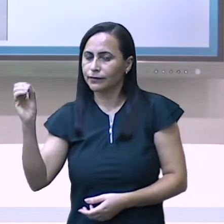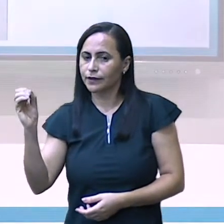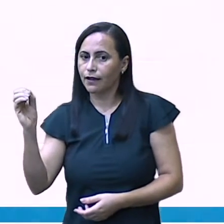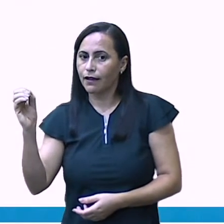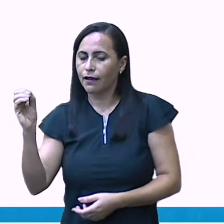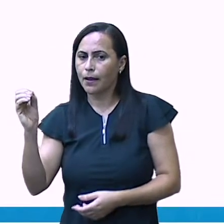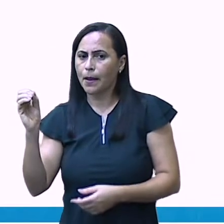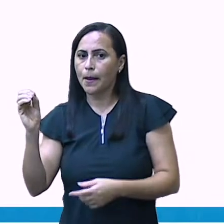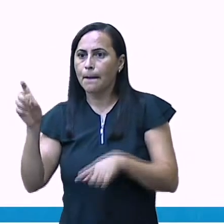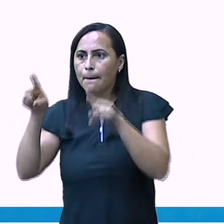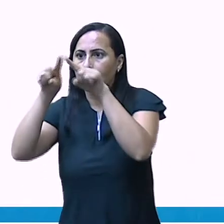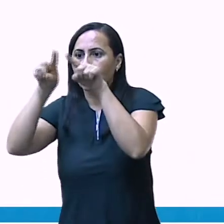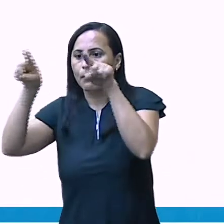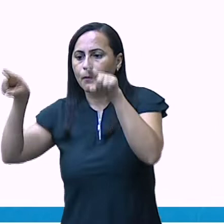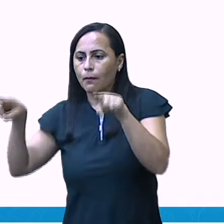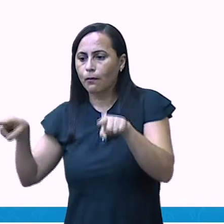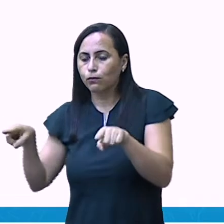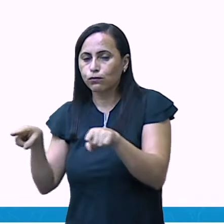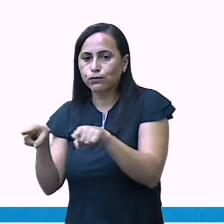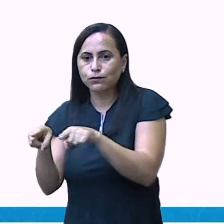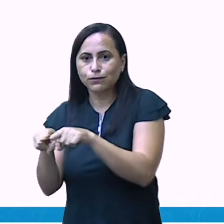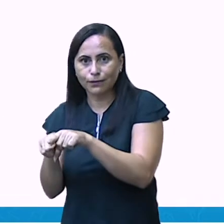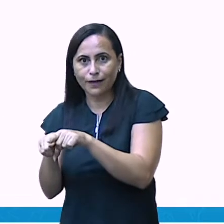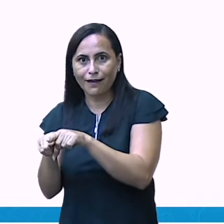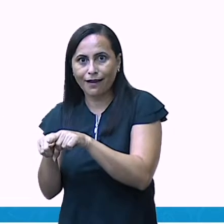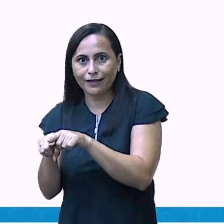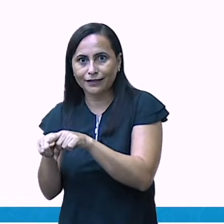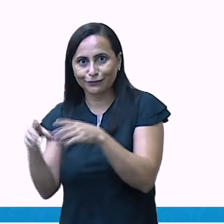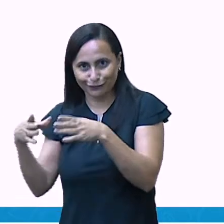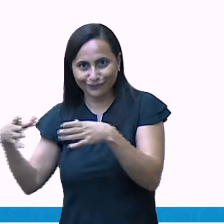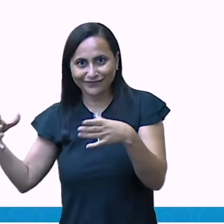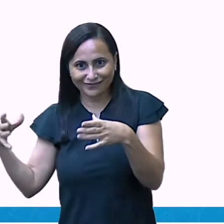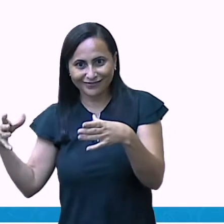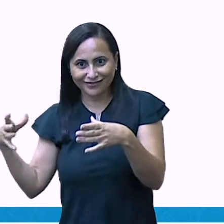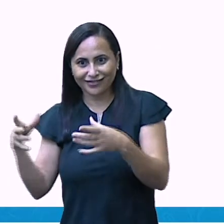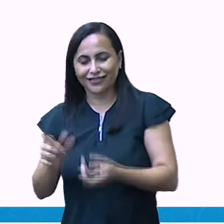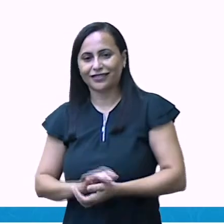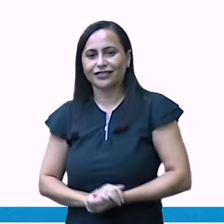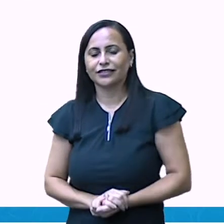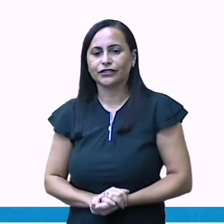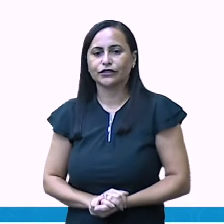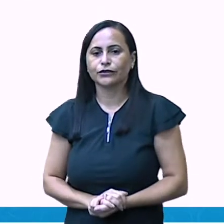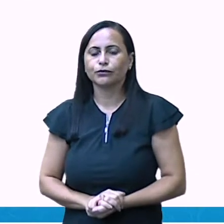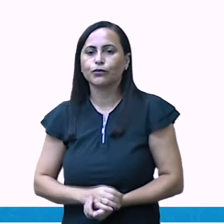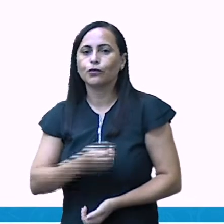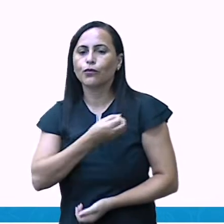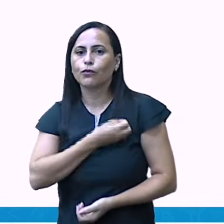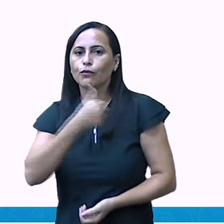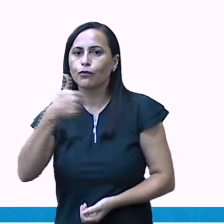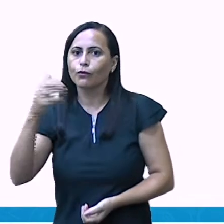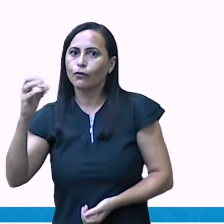com uma placa, olha, bem grandona. Olha aqui. O número 100.